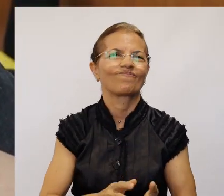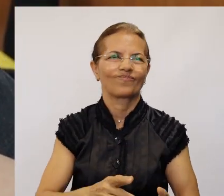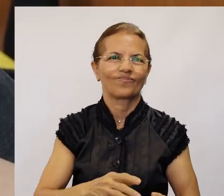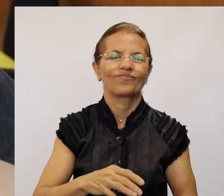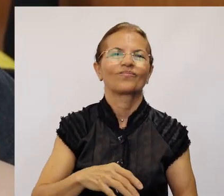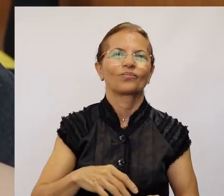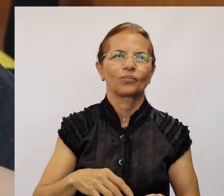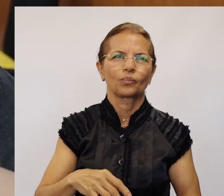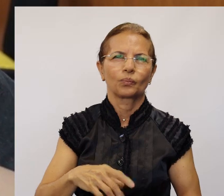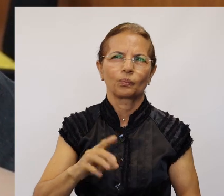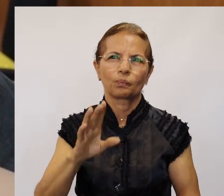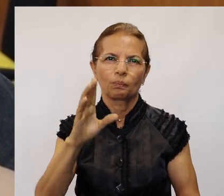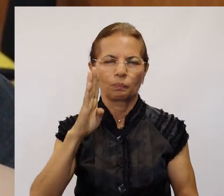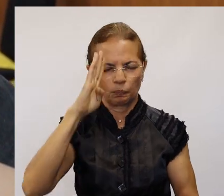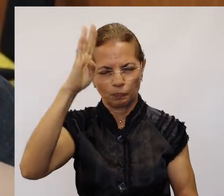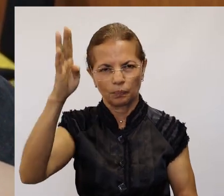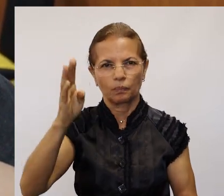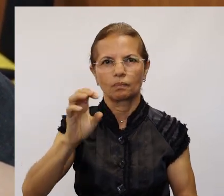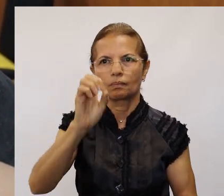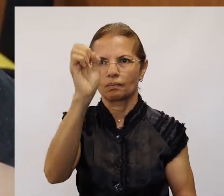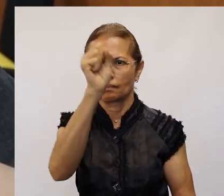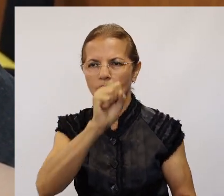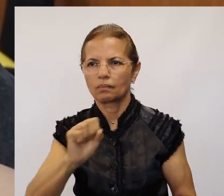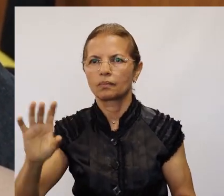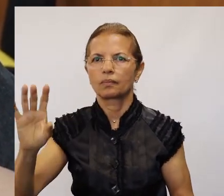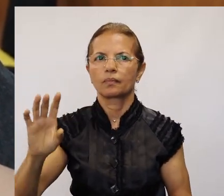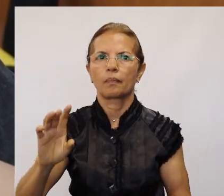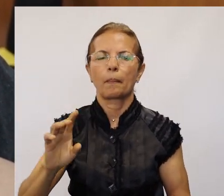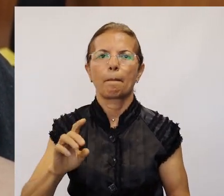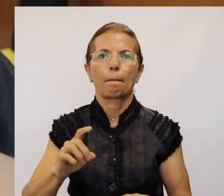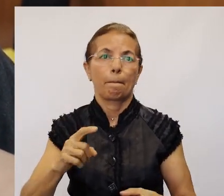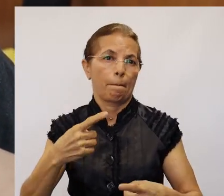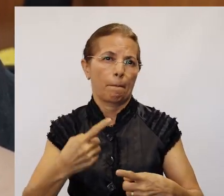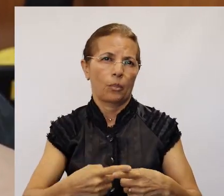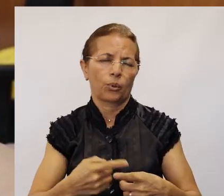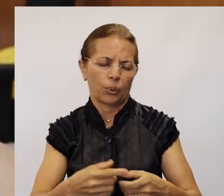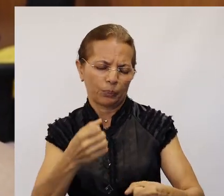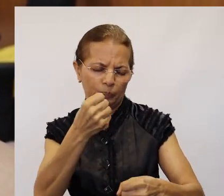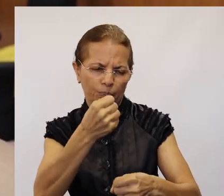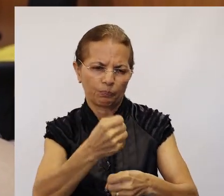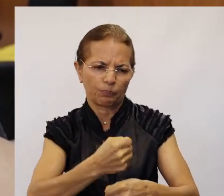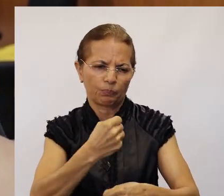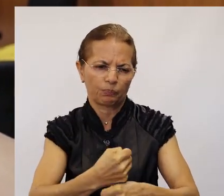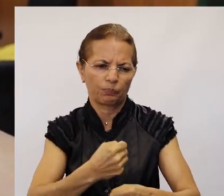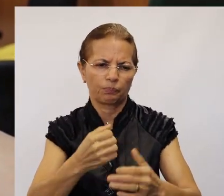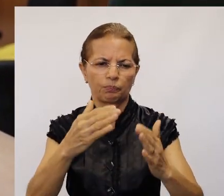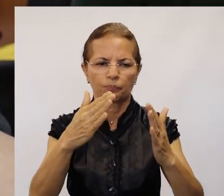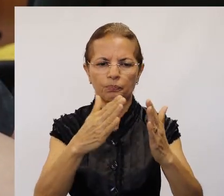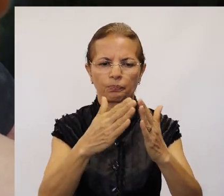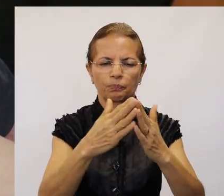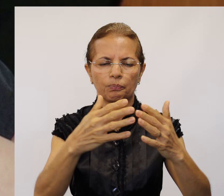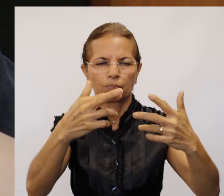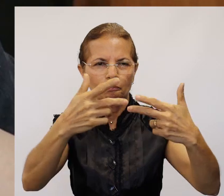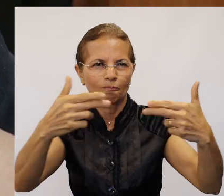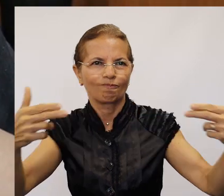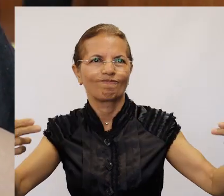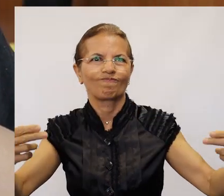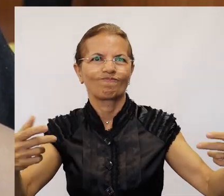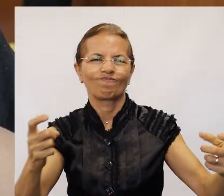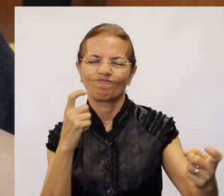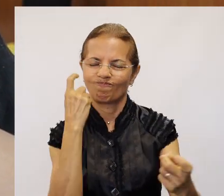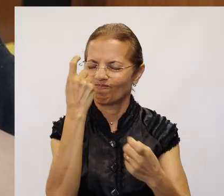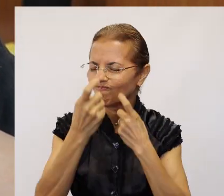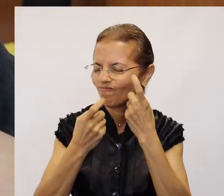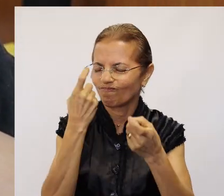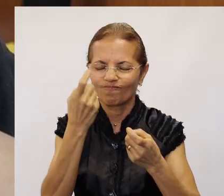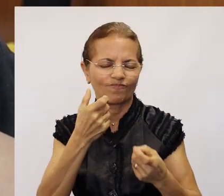devastada, principalmente na zona sul, na zona sudeste, onde construíram os conjuntos habitacionais e não